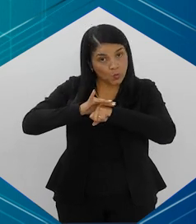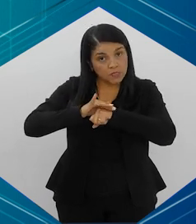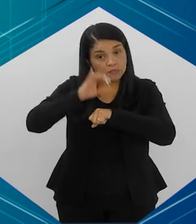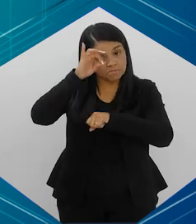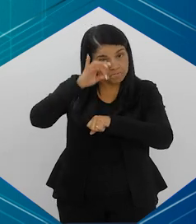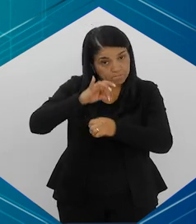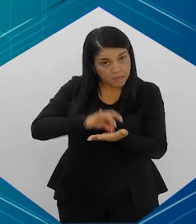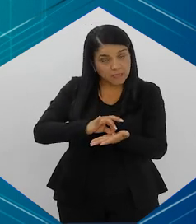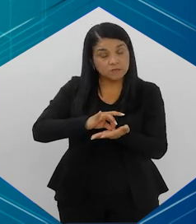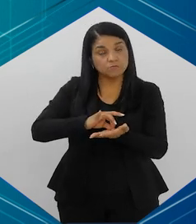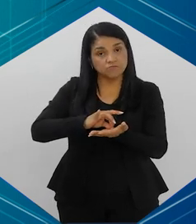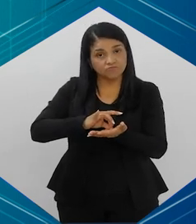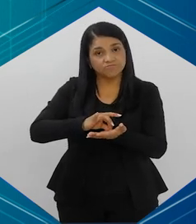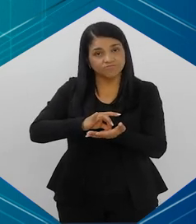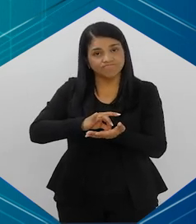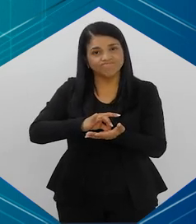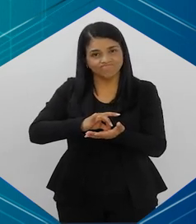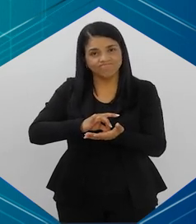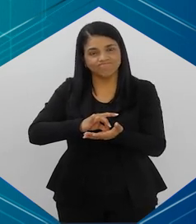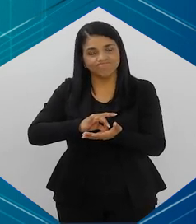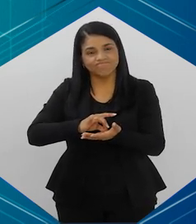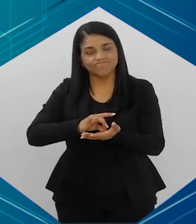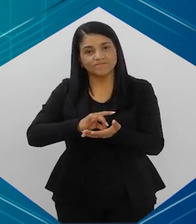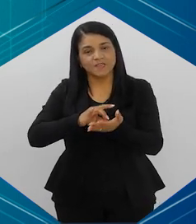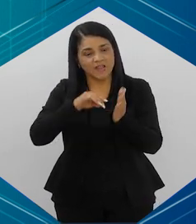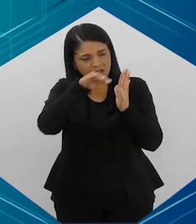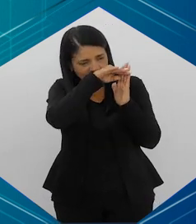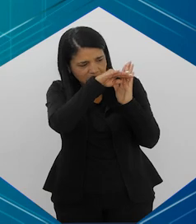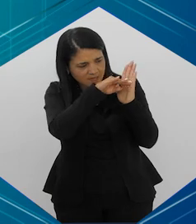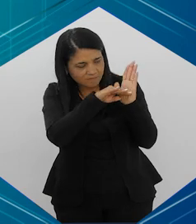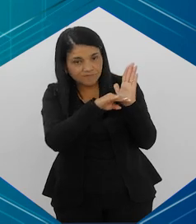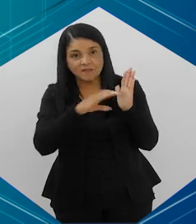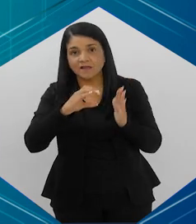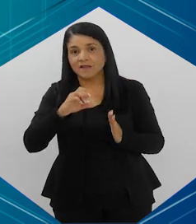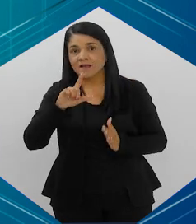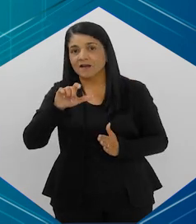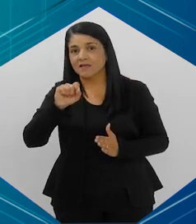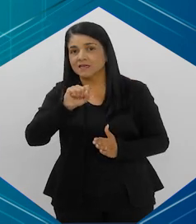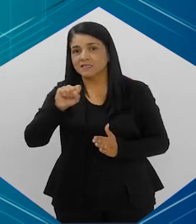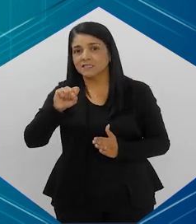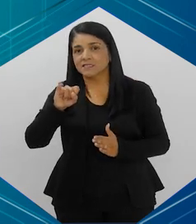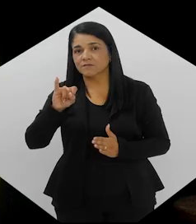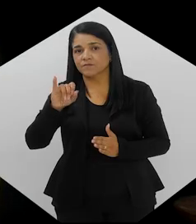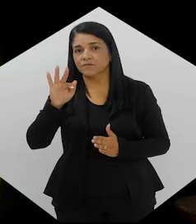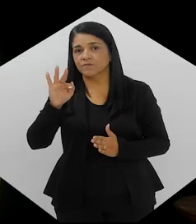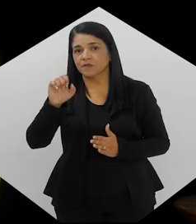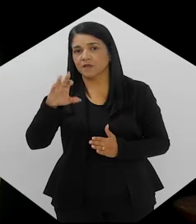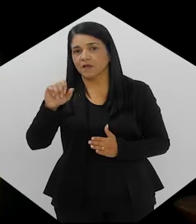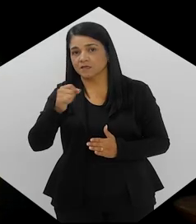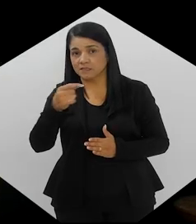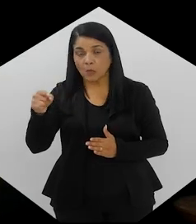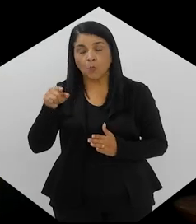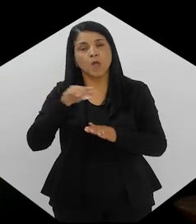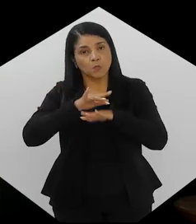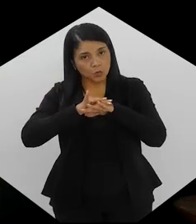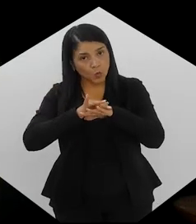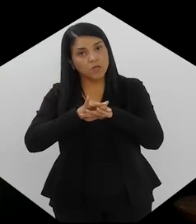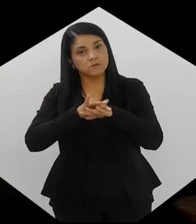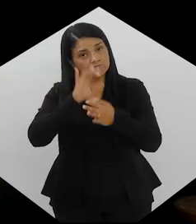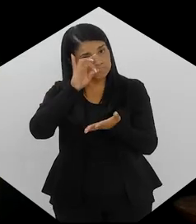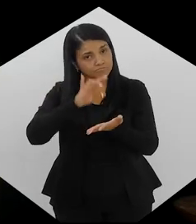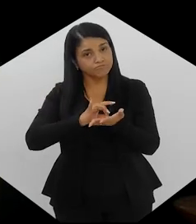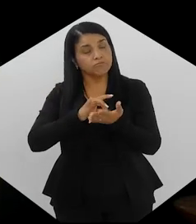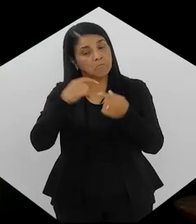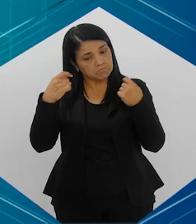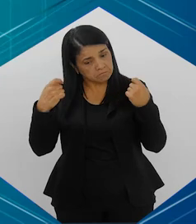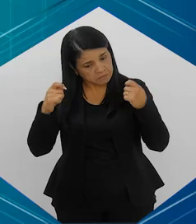Se nós formos na classificação internacional das doenças, a gente encontra o tabagismo lá como um código, como uma doença. Então, como é uma doença, pode ser tratada. E aí,